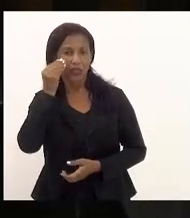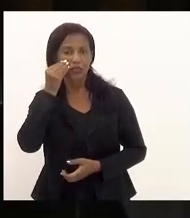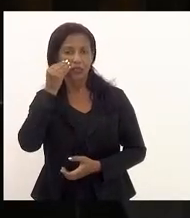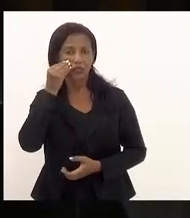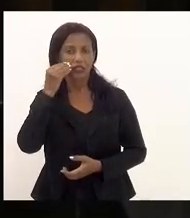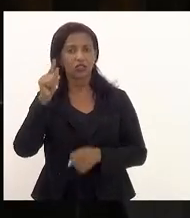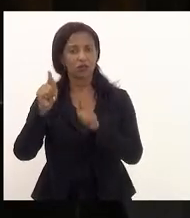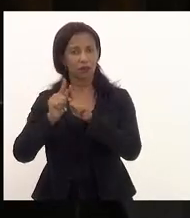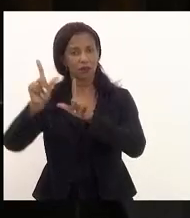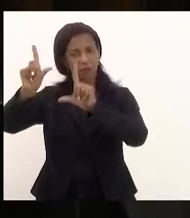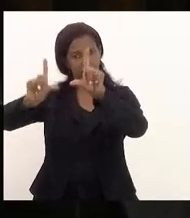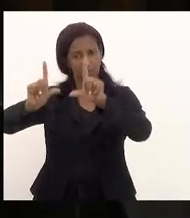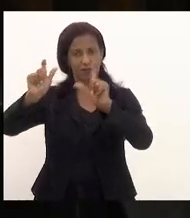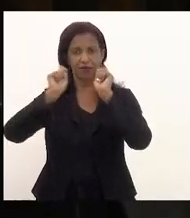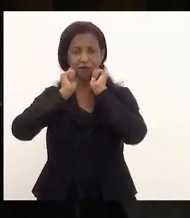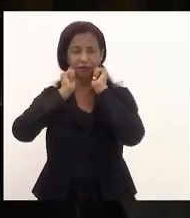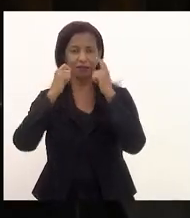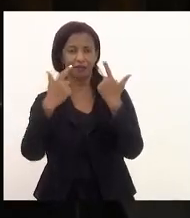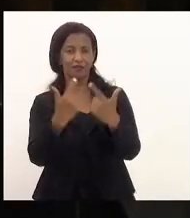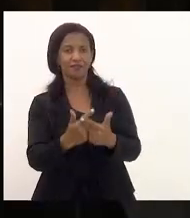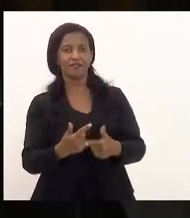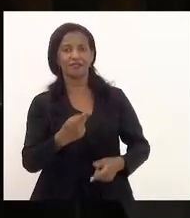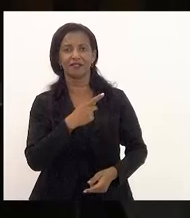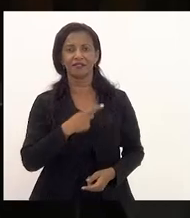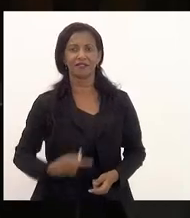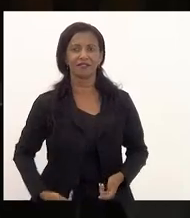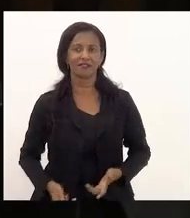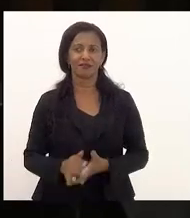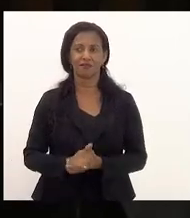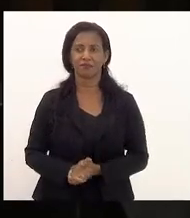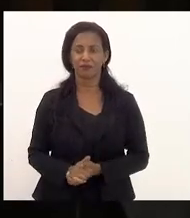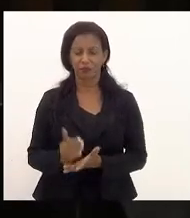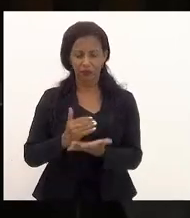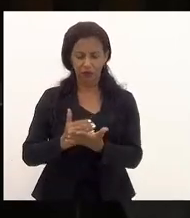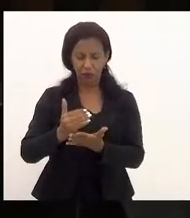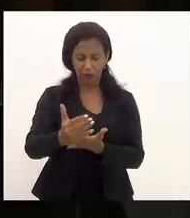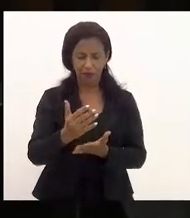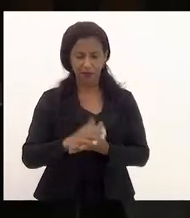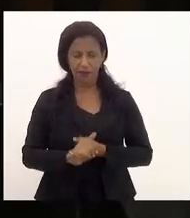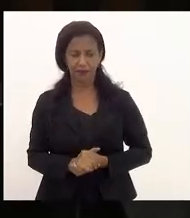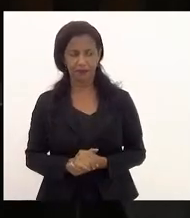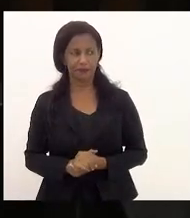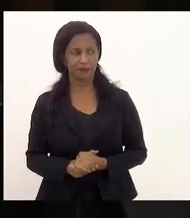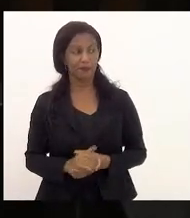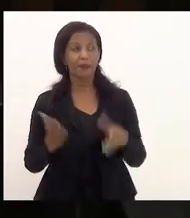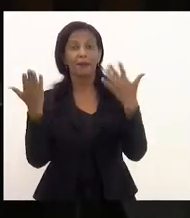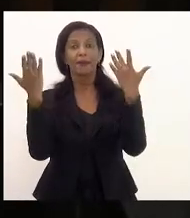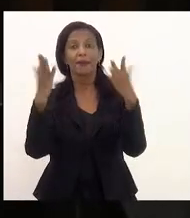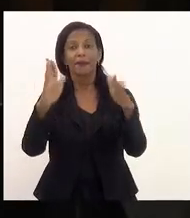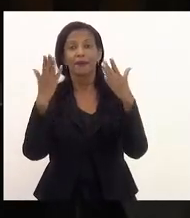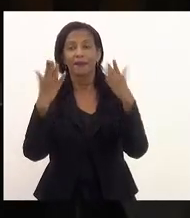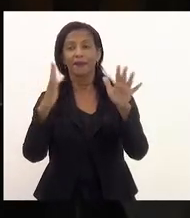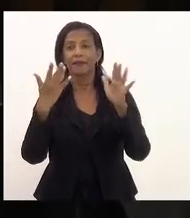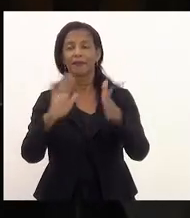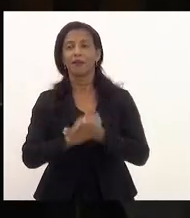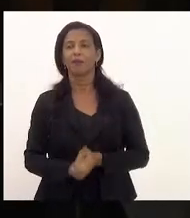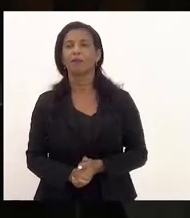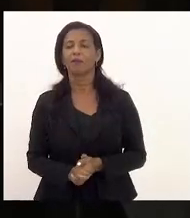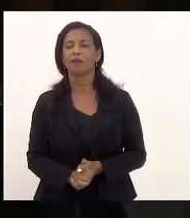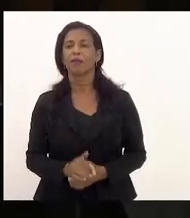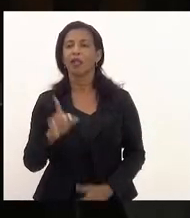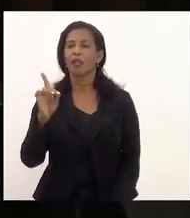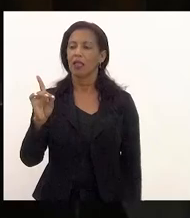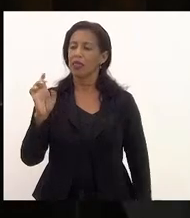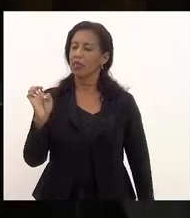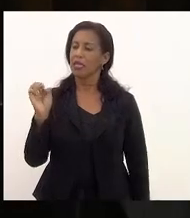pela TV LES. Presidente, começo parabenizando o desembargador